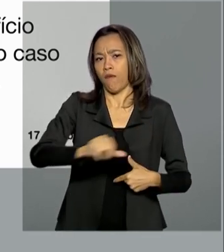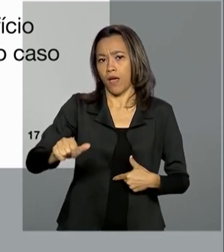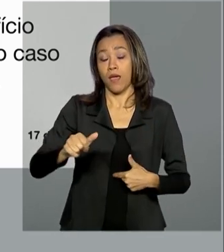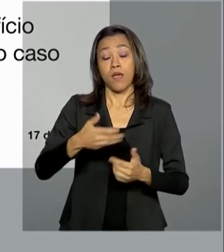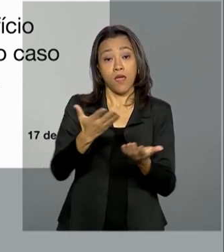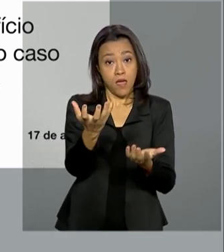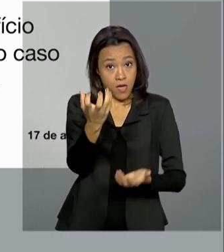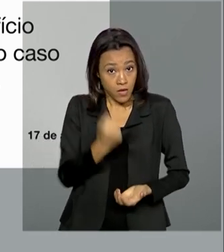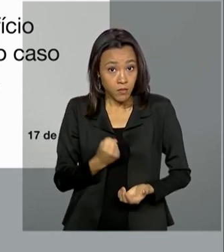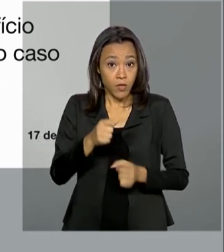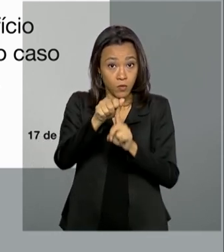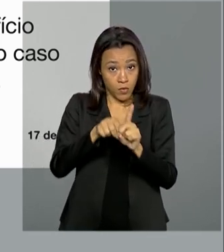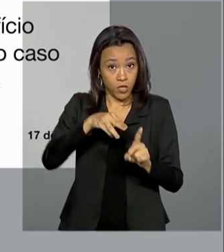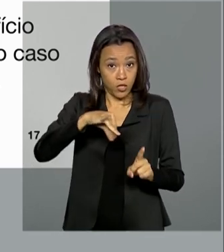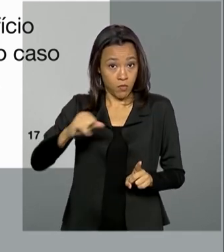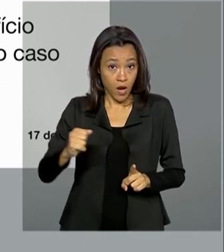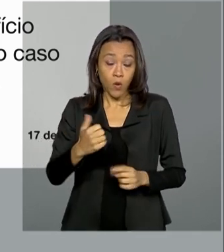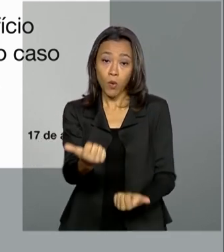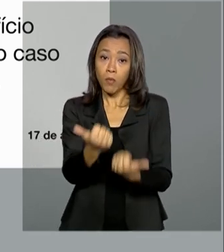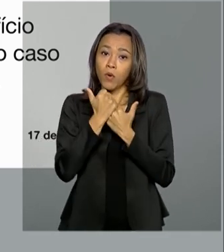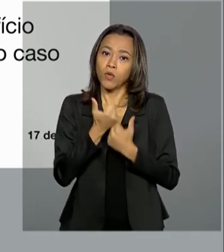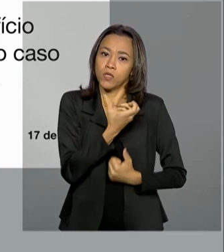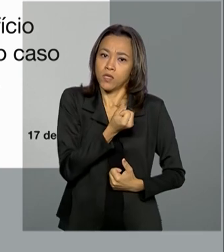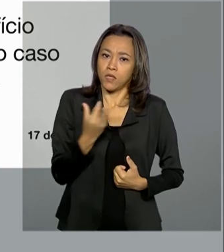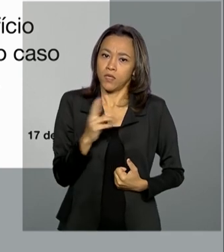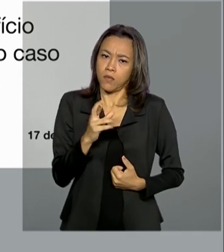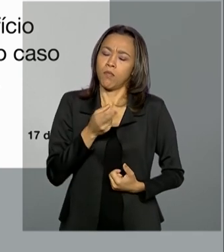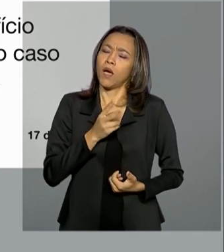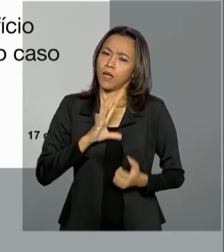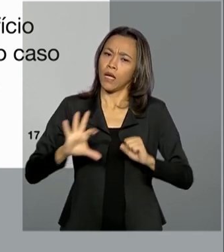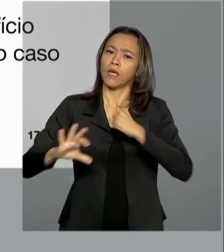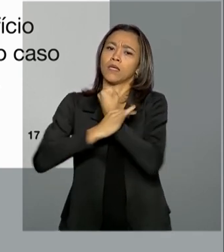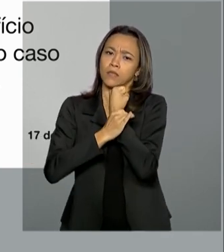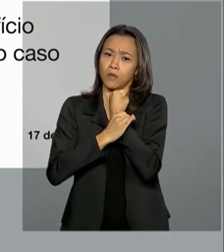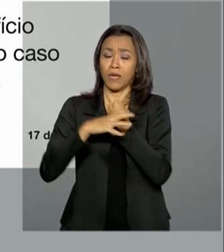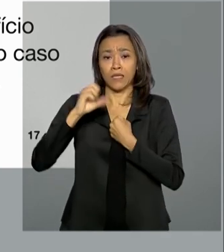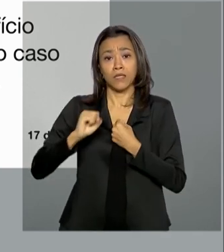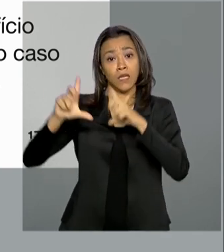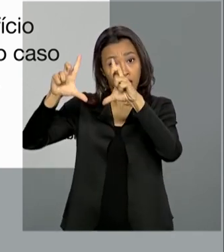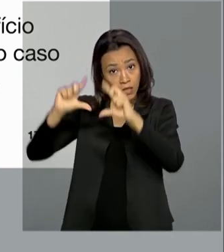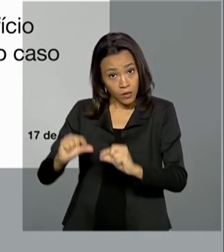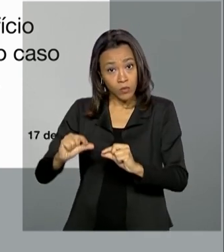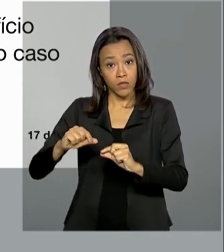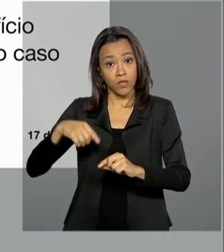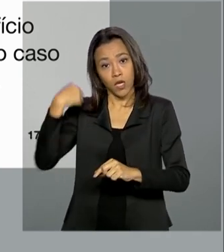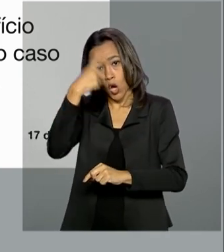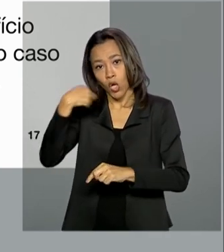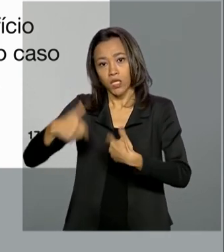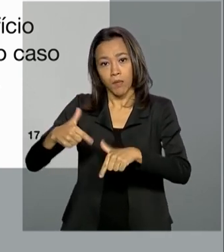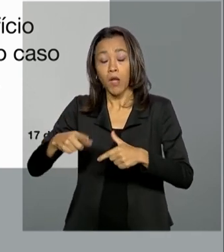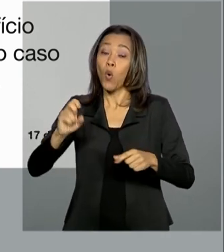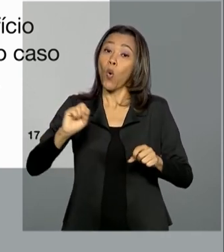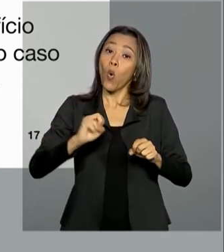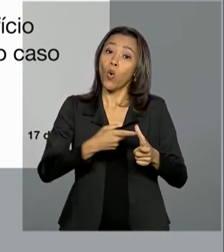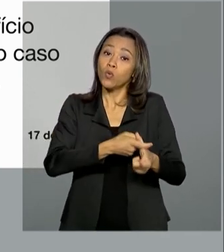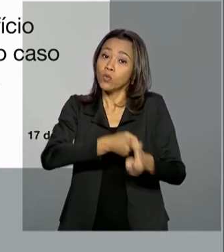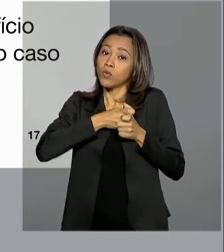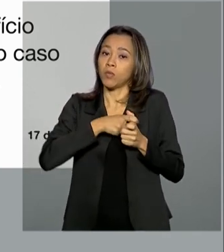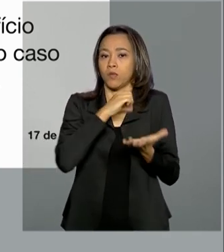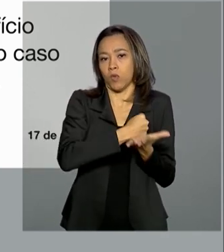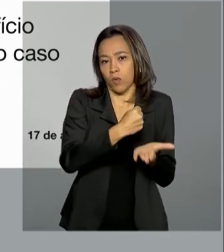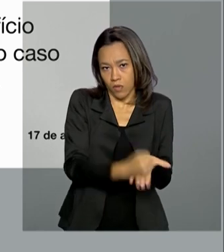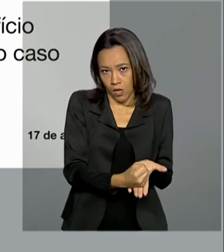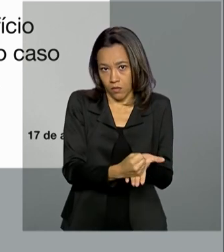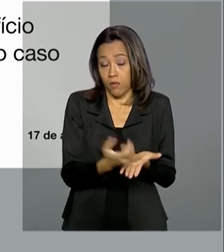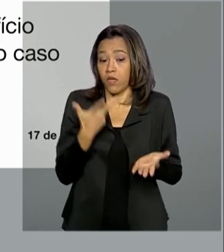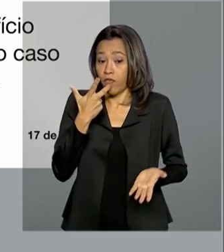de maio, o benefício emergencial para garantir a renda no caso de redução de jornada ou suspensão do contrato. E finaliza dizendo que